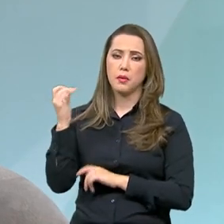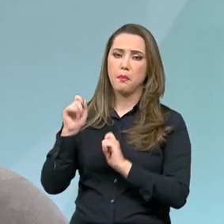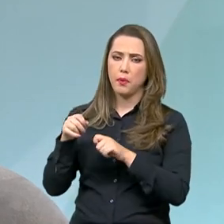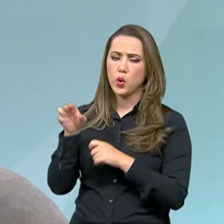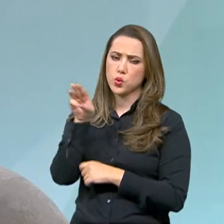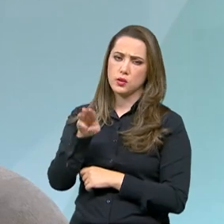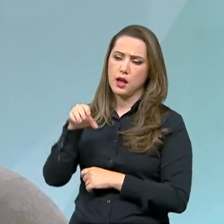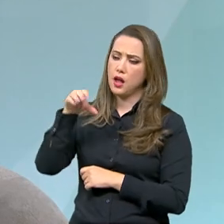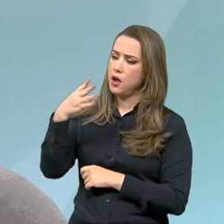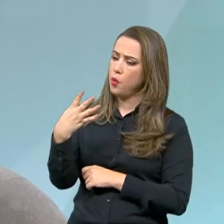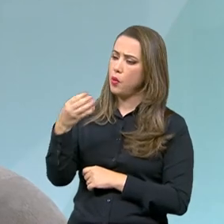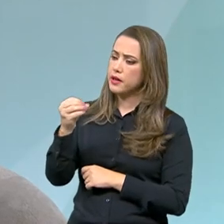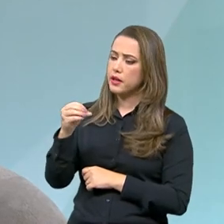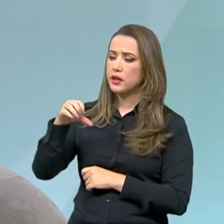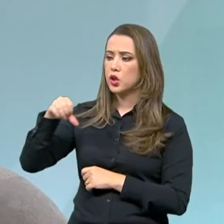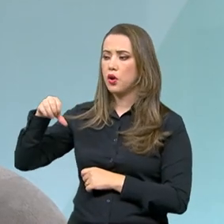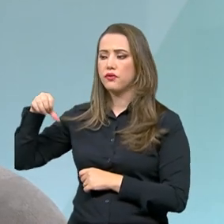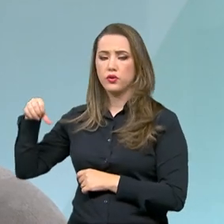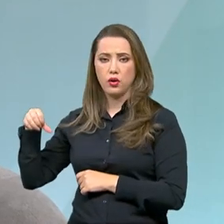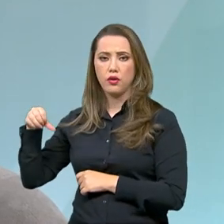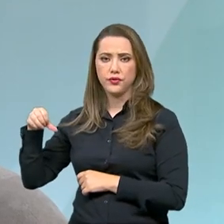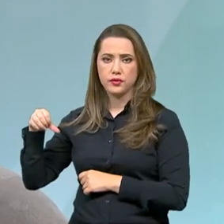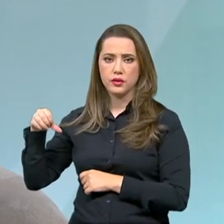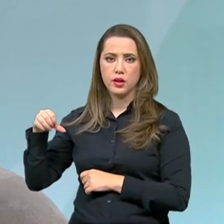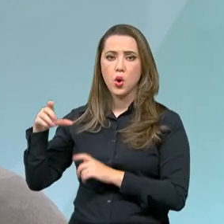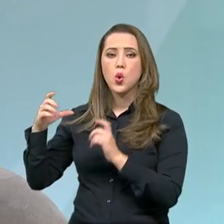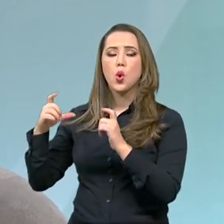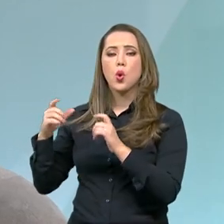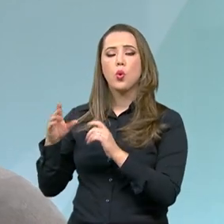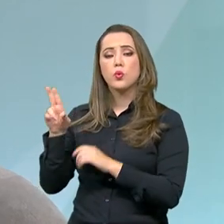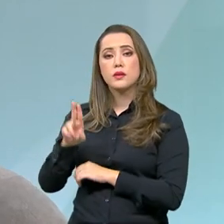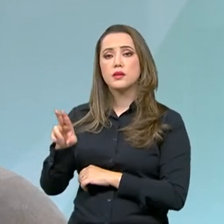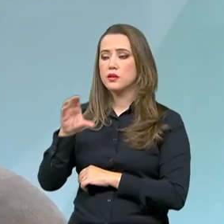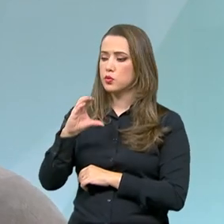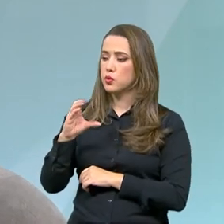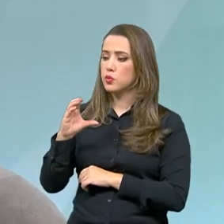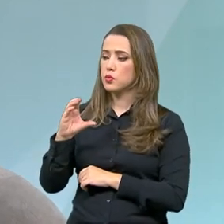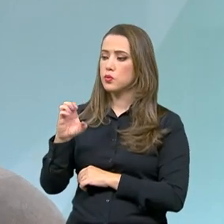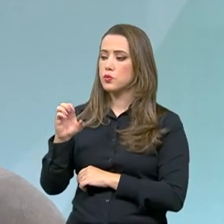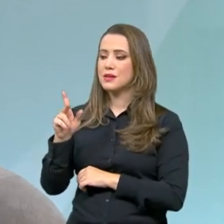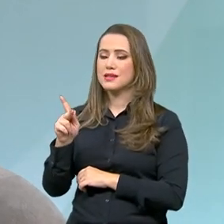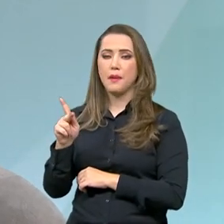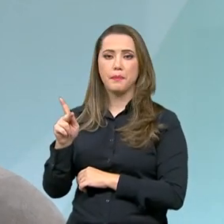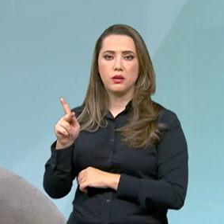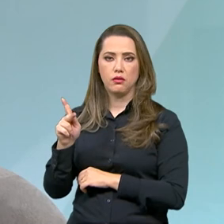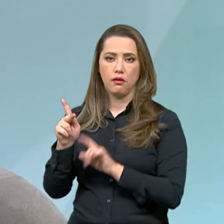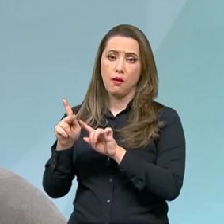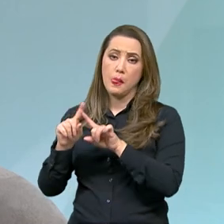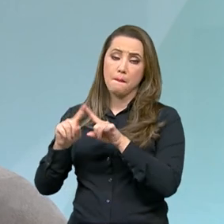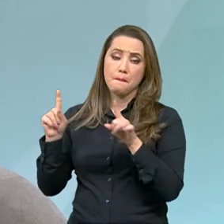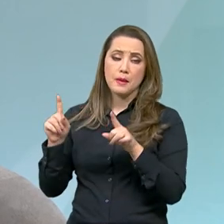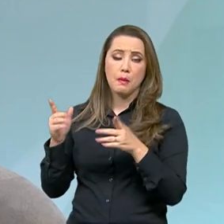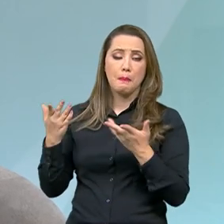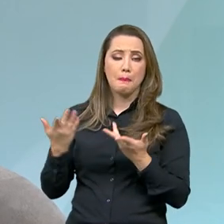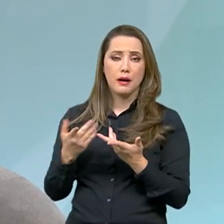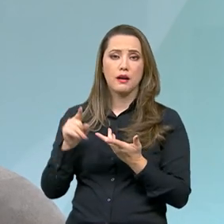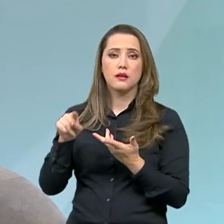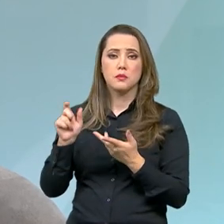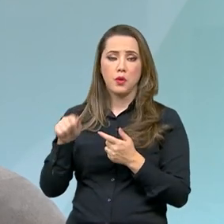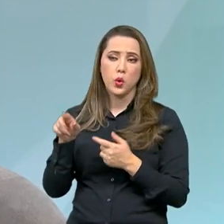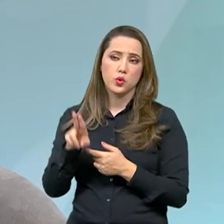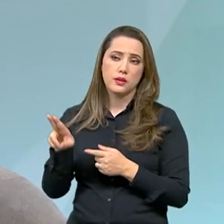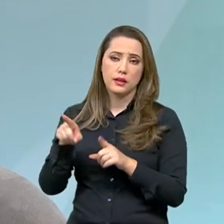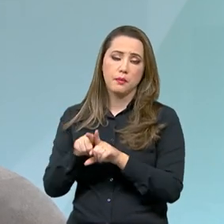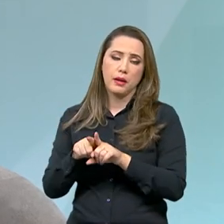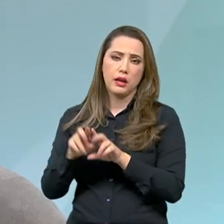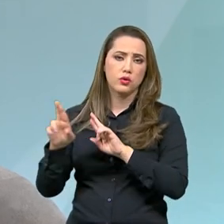monitorar e vai receber alertas regionalizadas. O diferencial do WhatsApp é o alcance. São 165 milhões de usuários de WhatsApp. Hoje em dia,